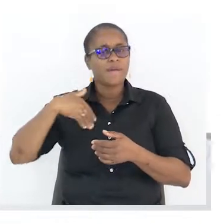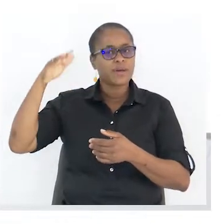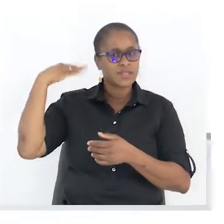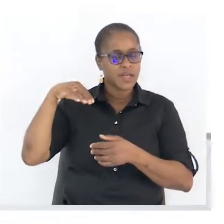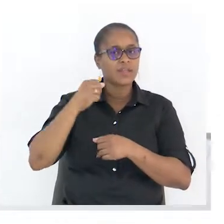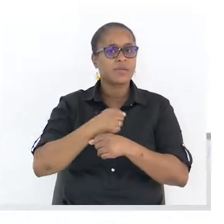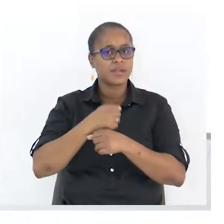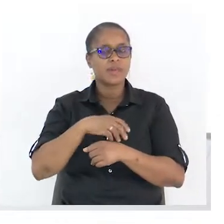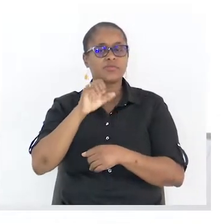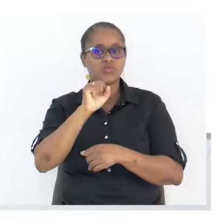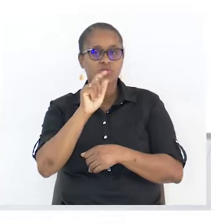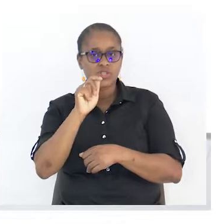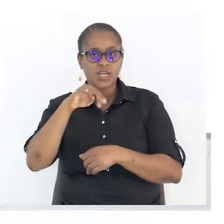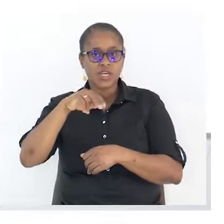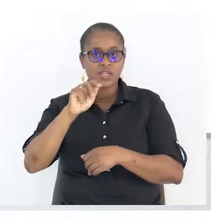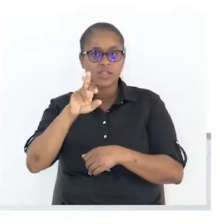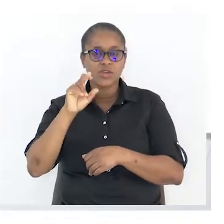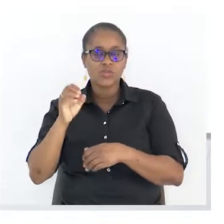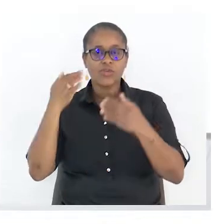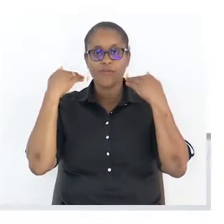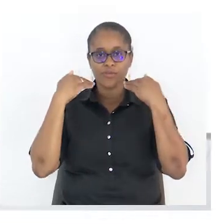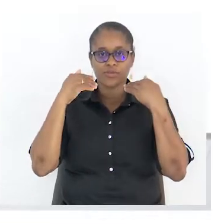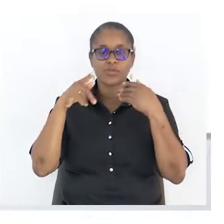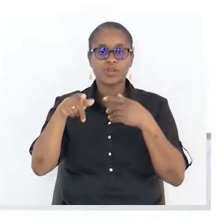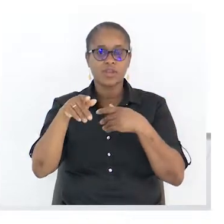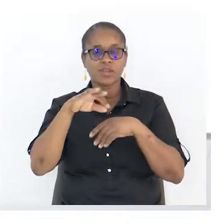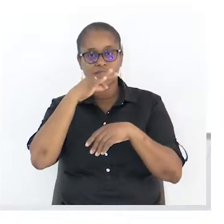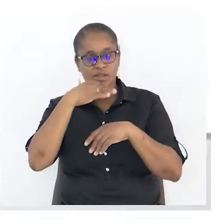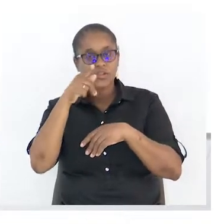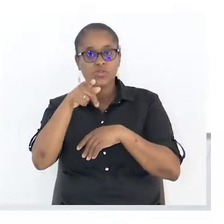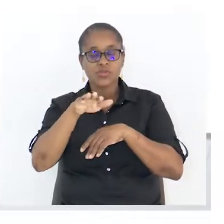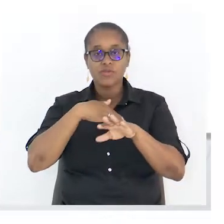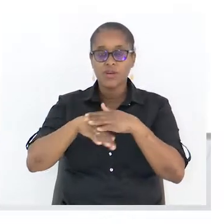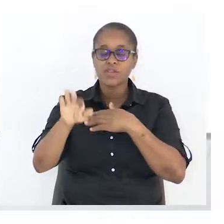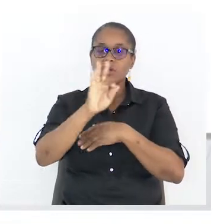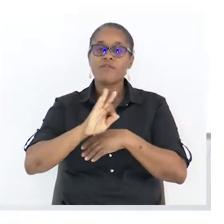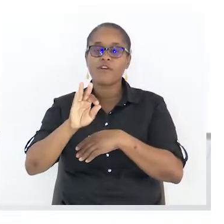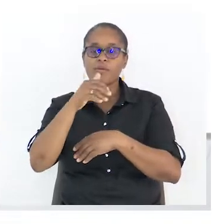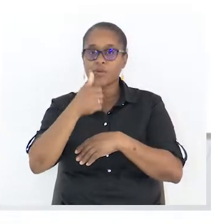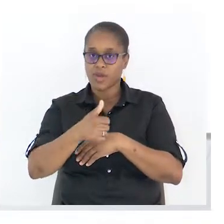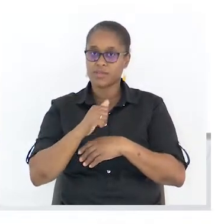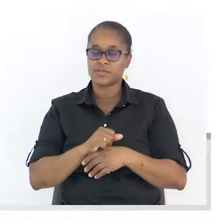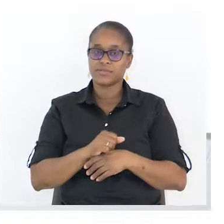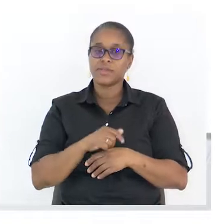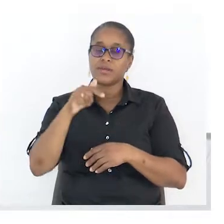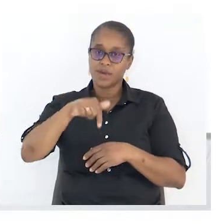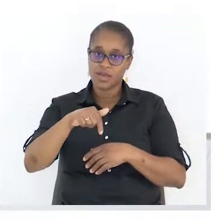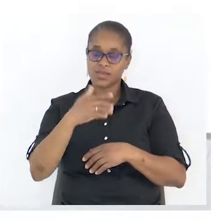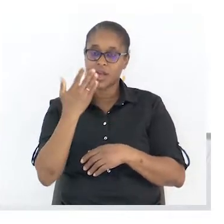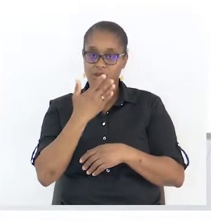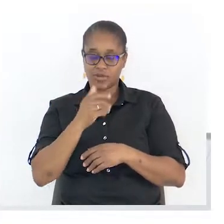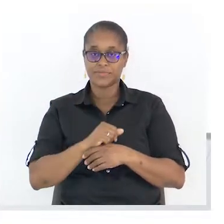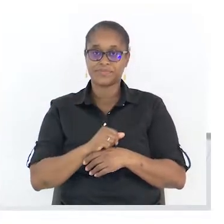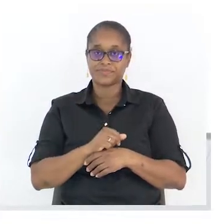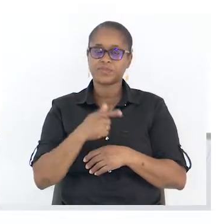aquele género que dizes e tu fazes da forma correta. Para esta aula aqui, temos um outro género,